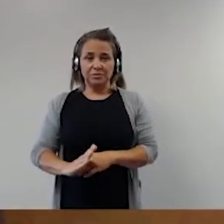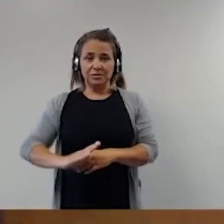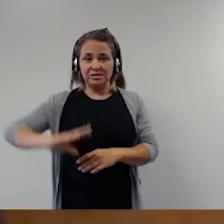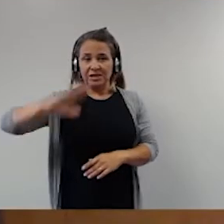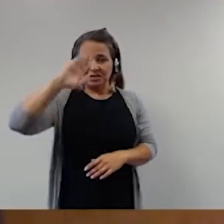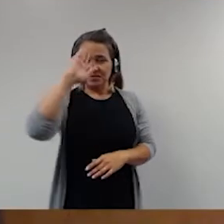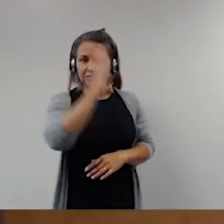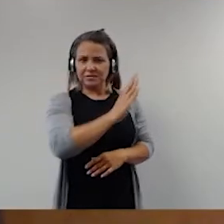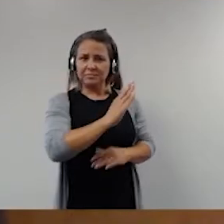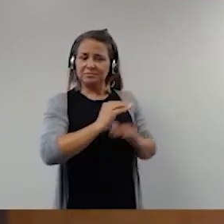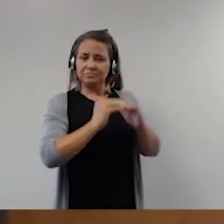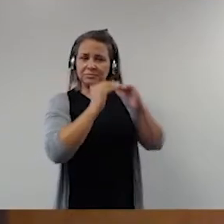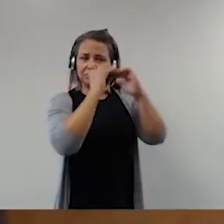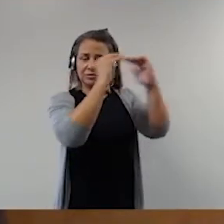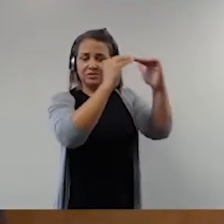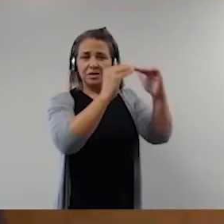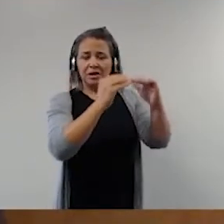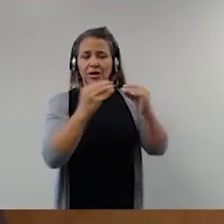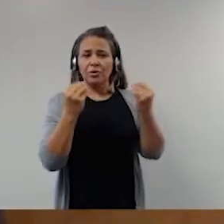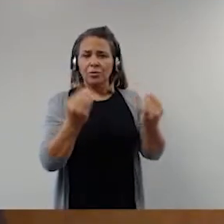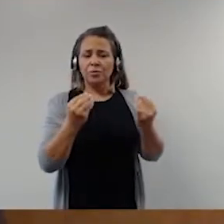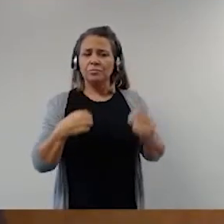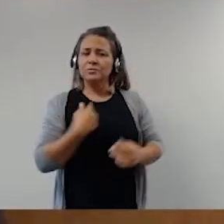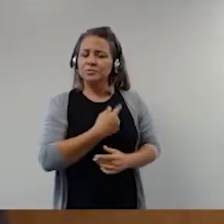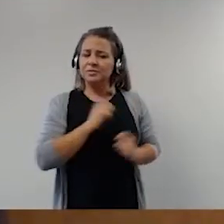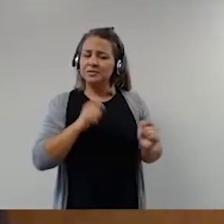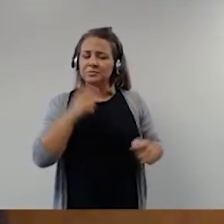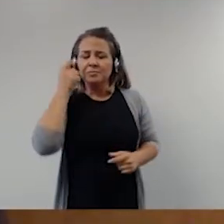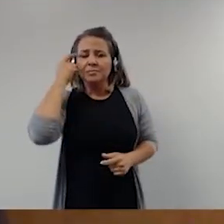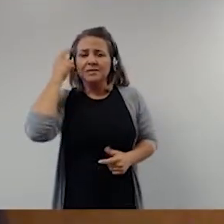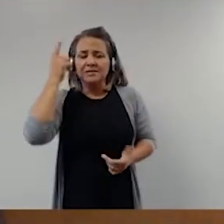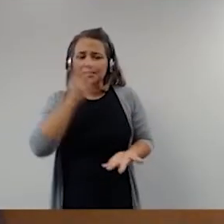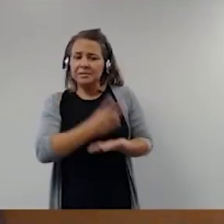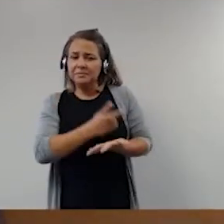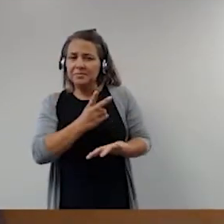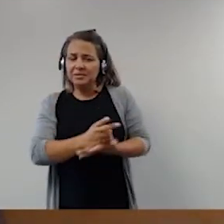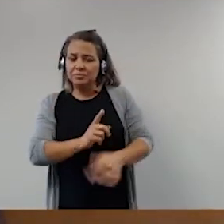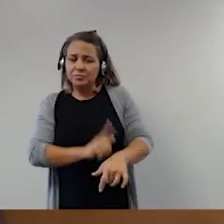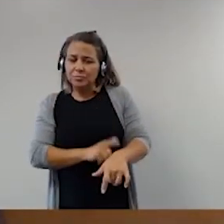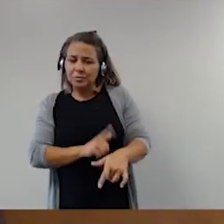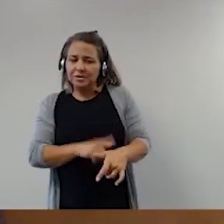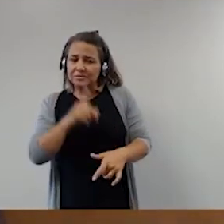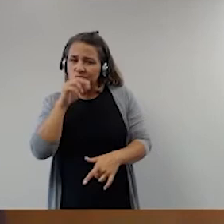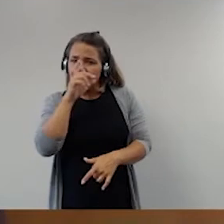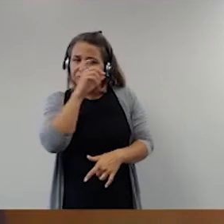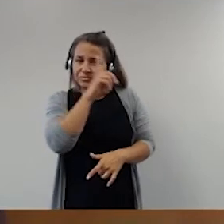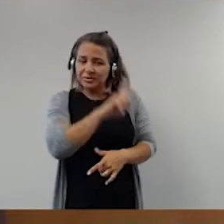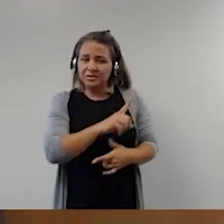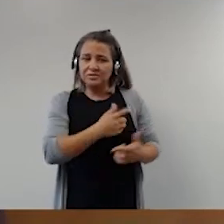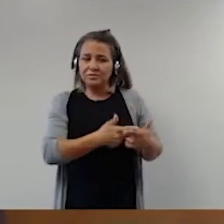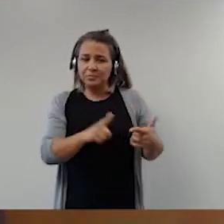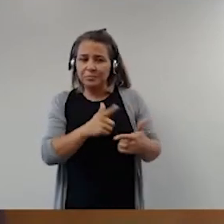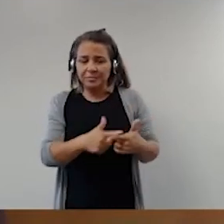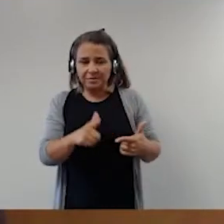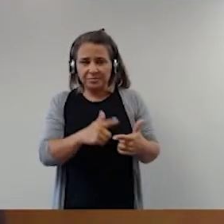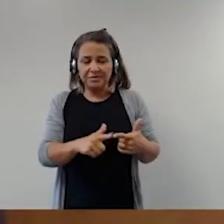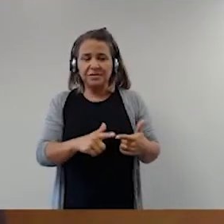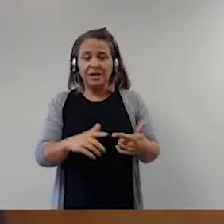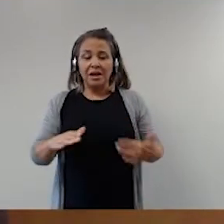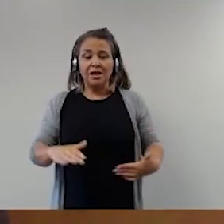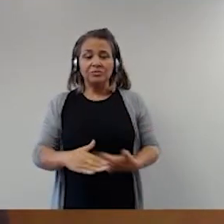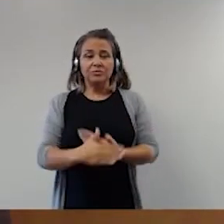Armadas, não há sentido em se imaginar que mesmo em momentos de crise, as Forças Armadas possam